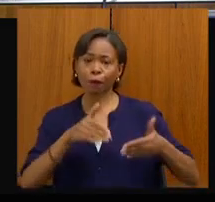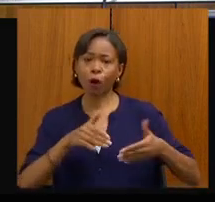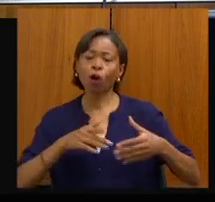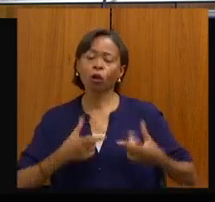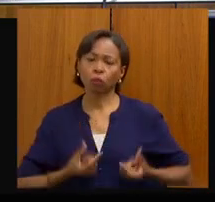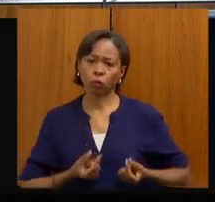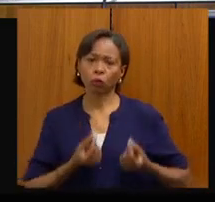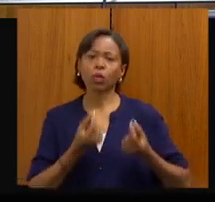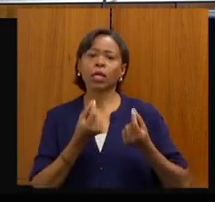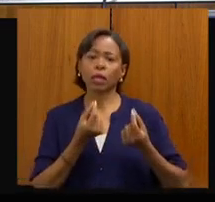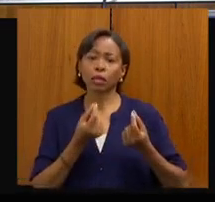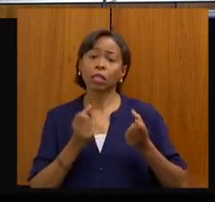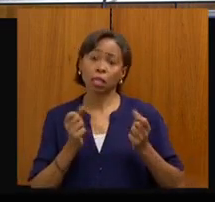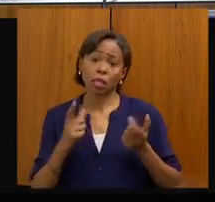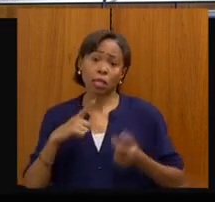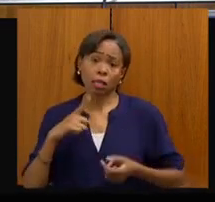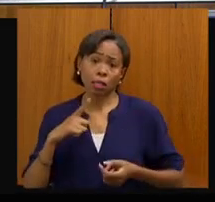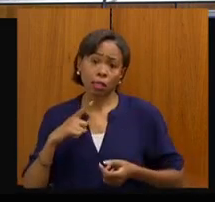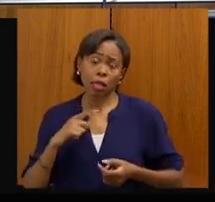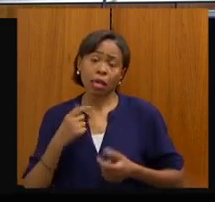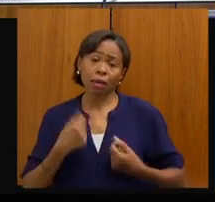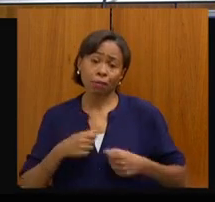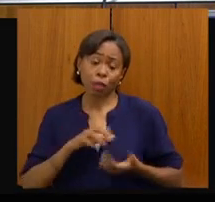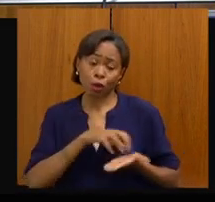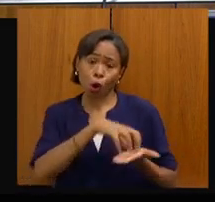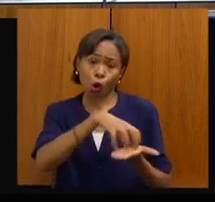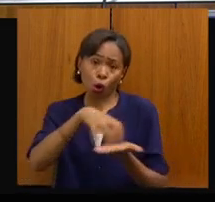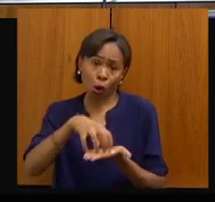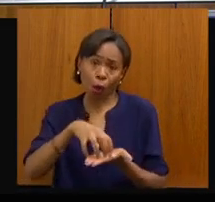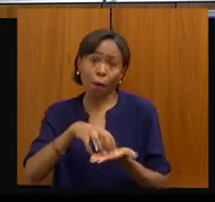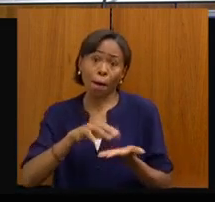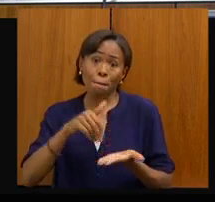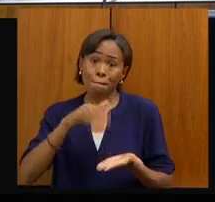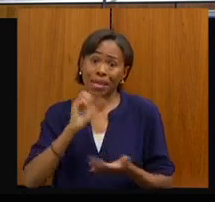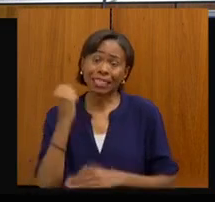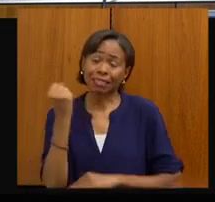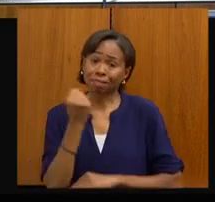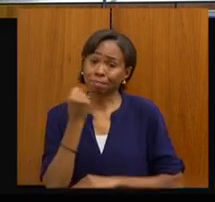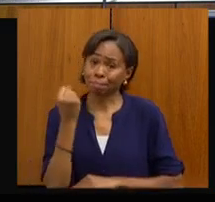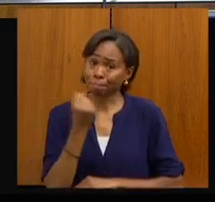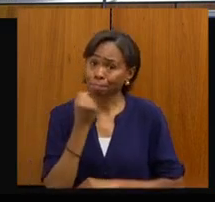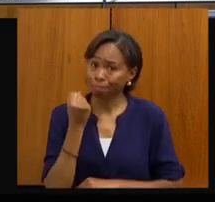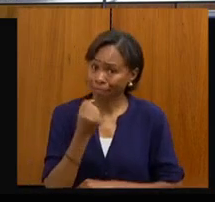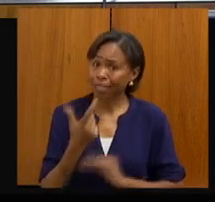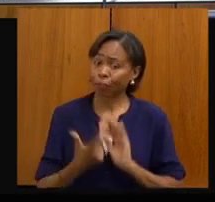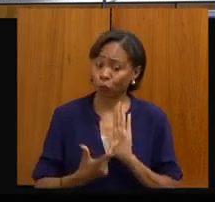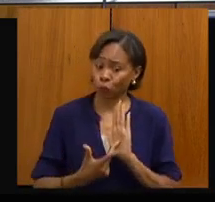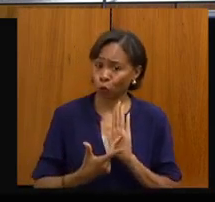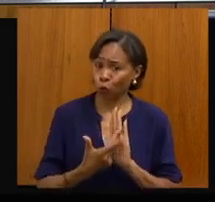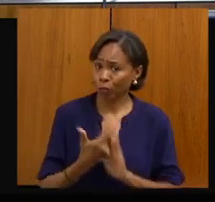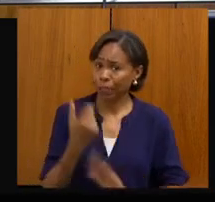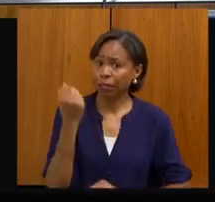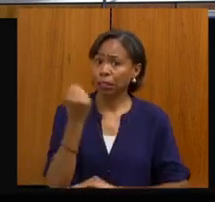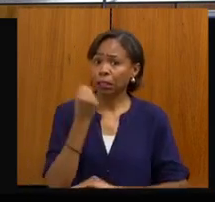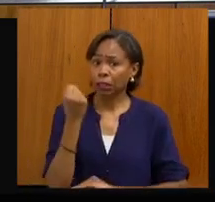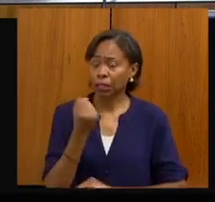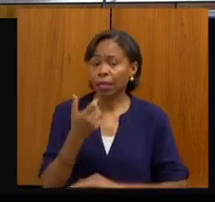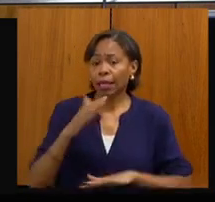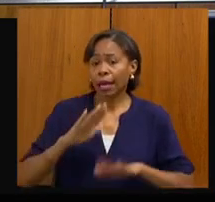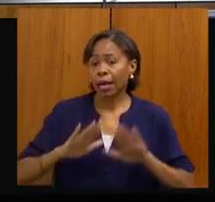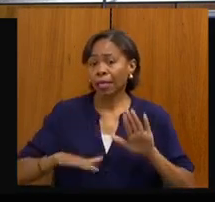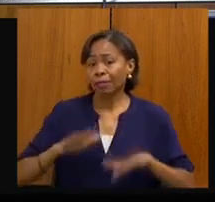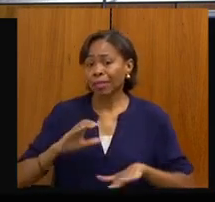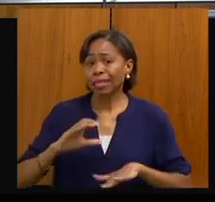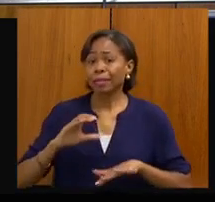robusta. A gente sabe que são procedimentos cirúrgicos mais invasivos, mais complexos, que muitas vezes precisam de um pós-operatório em terapia